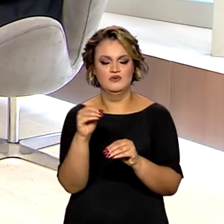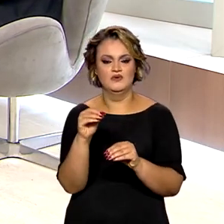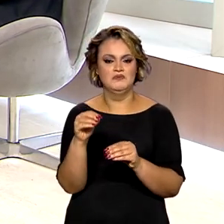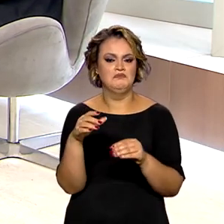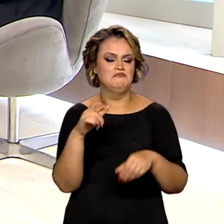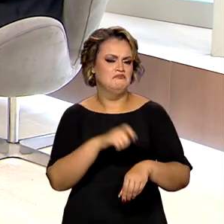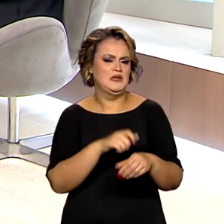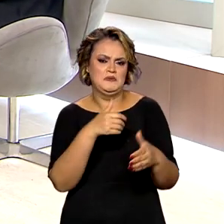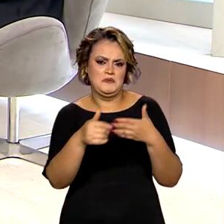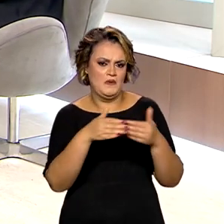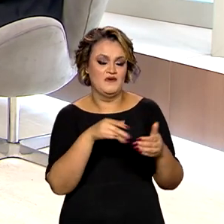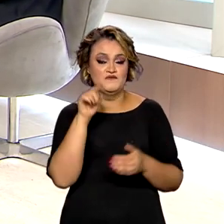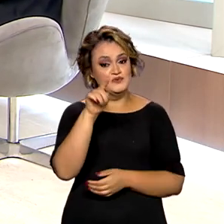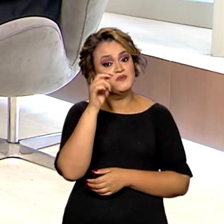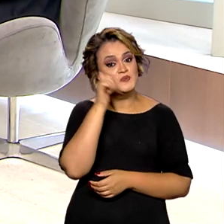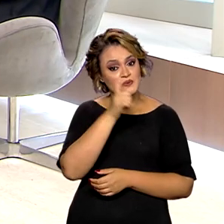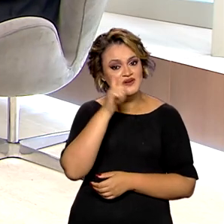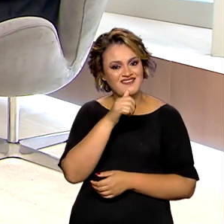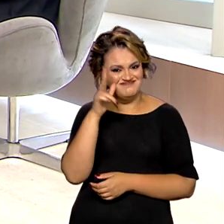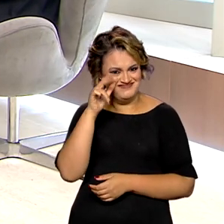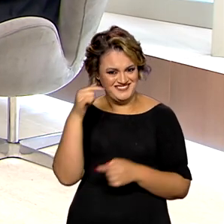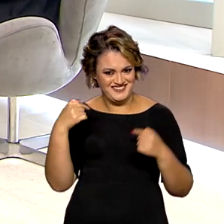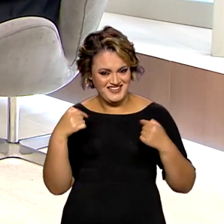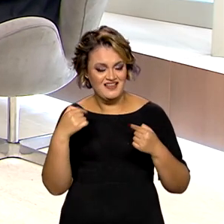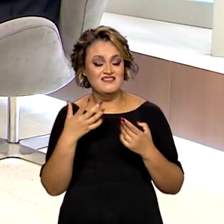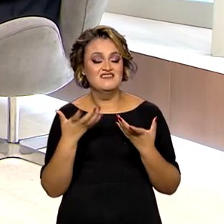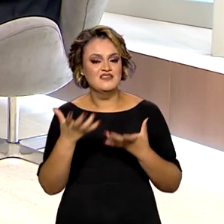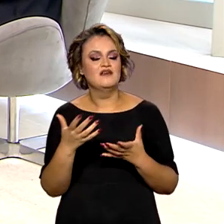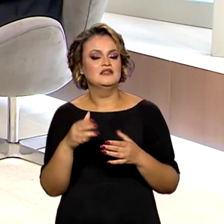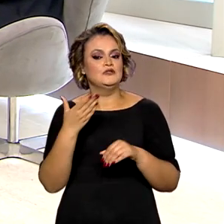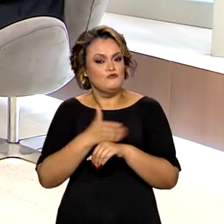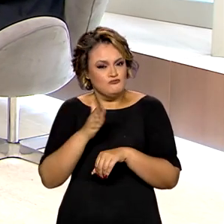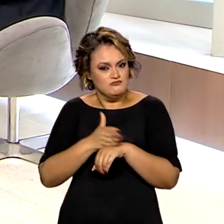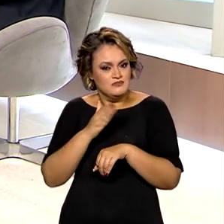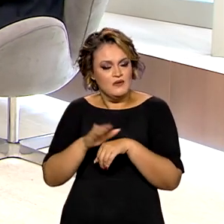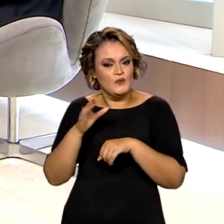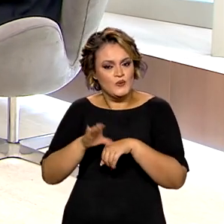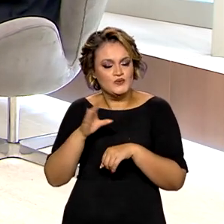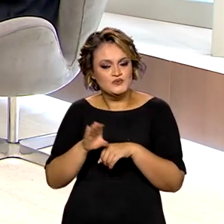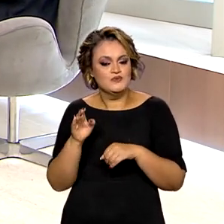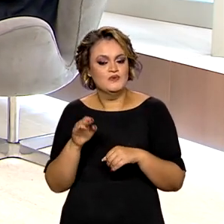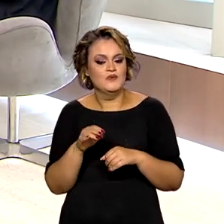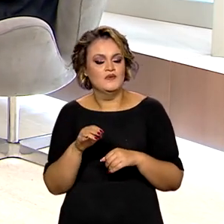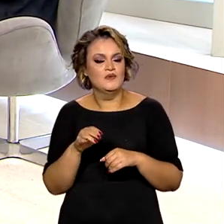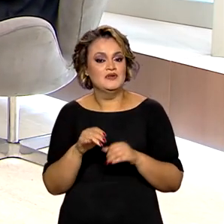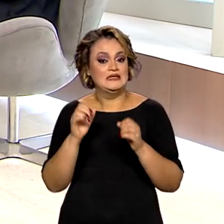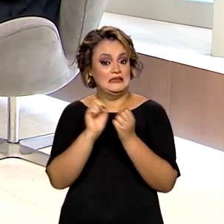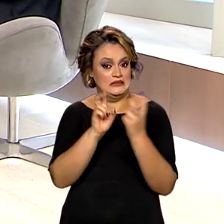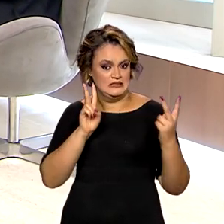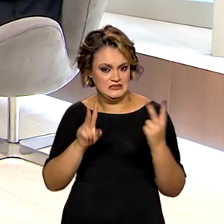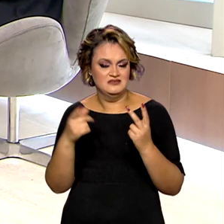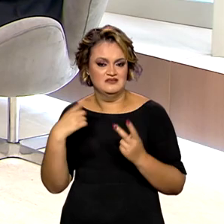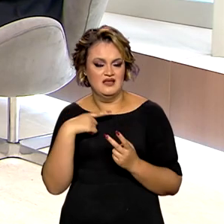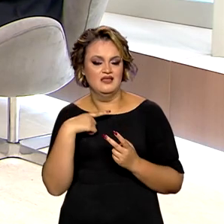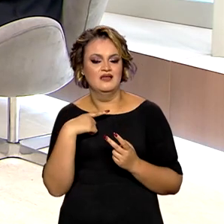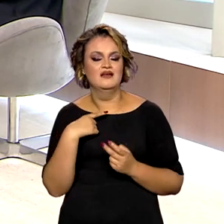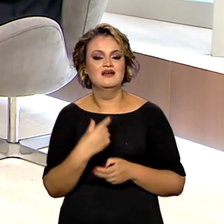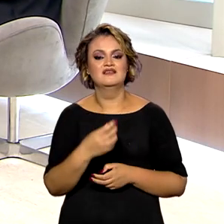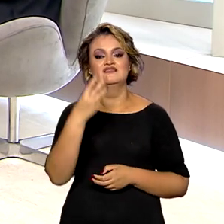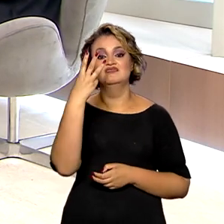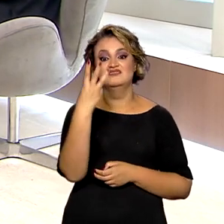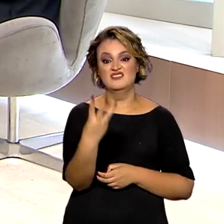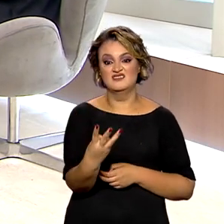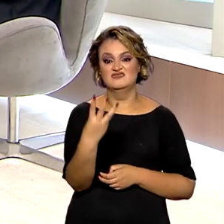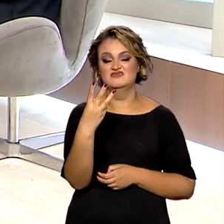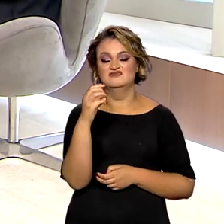momento que você, mulher também, que nos escuta, quiser fazer uma qualificação profissional pelos nossos cursos online, nós temos quase 30